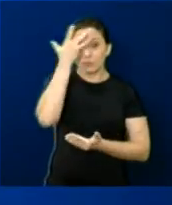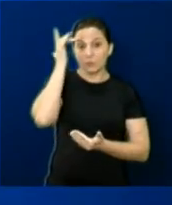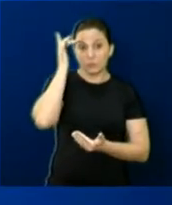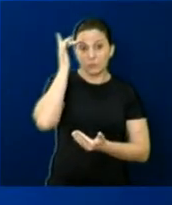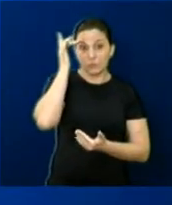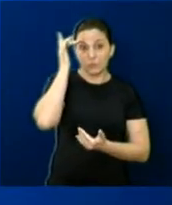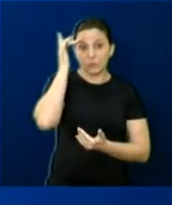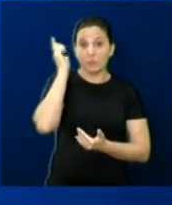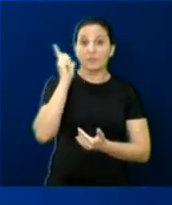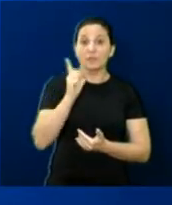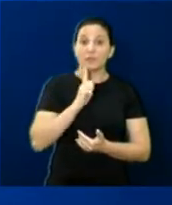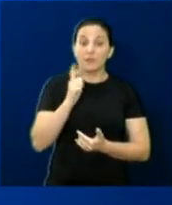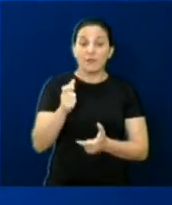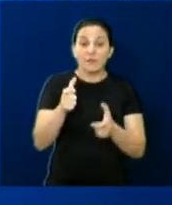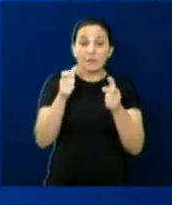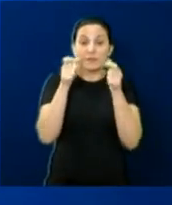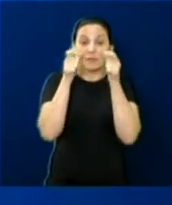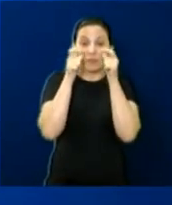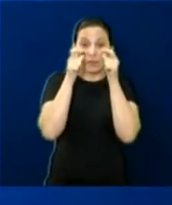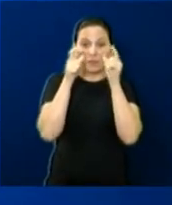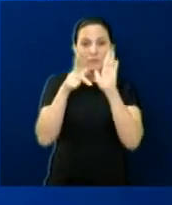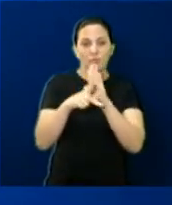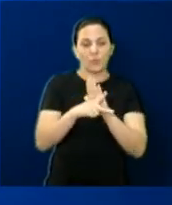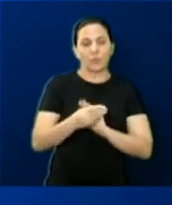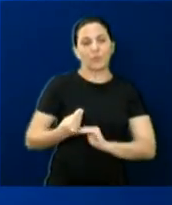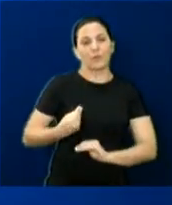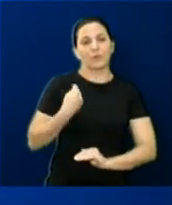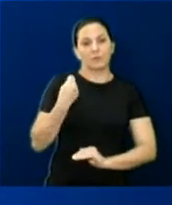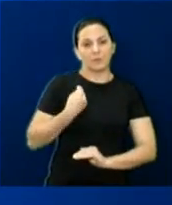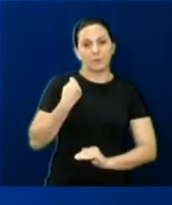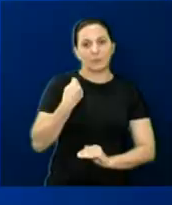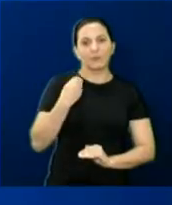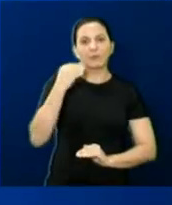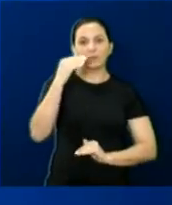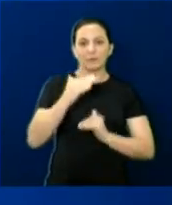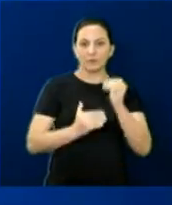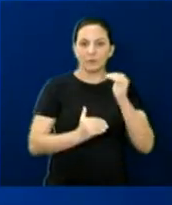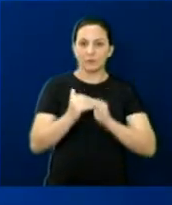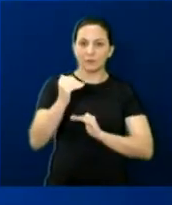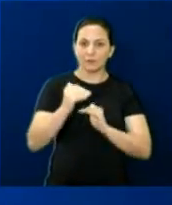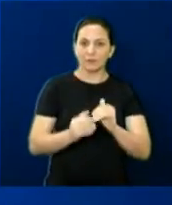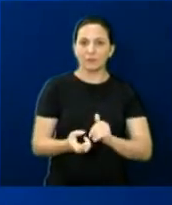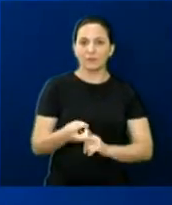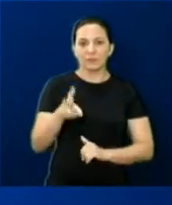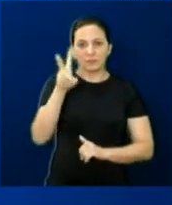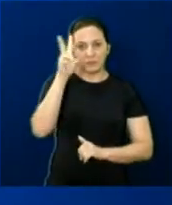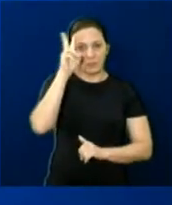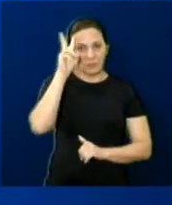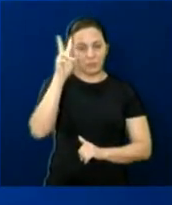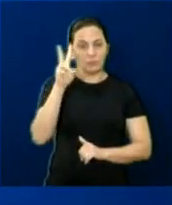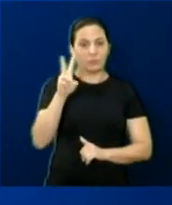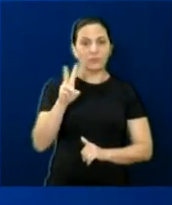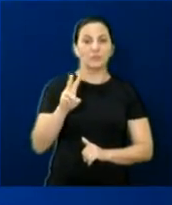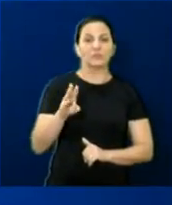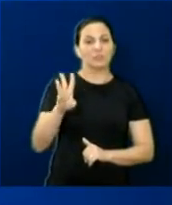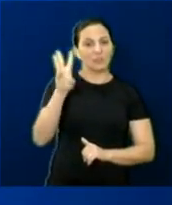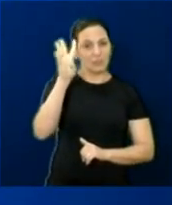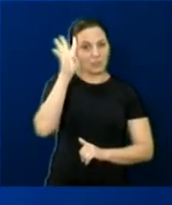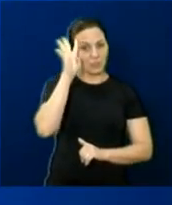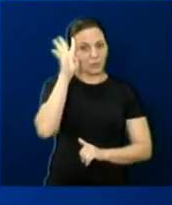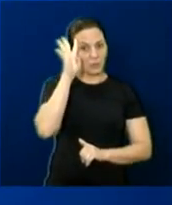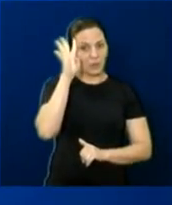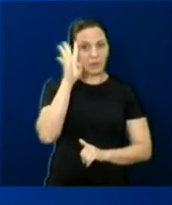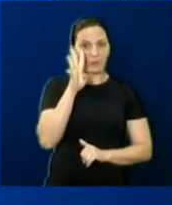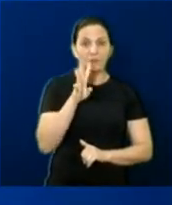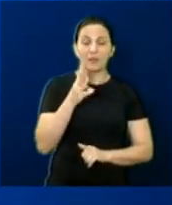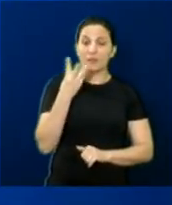que tiveram interesse em participar das atividades que acontecem todas as segundas e quartas-feiras, a partir